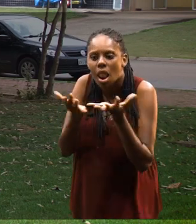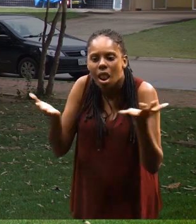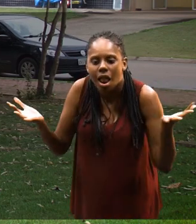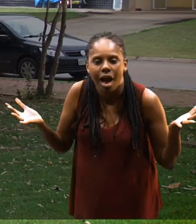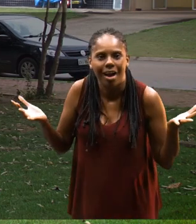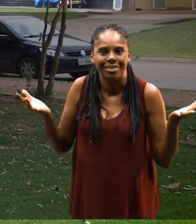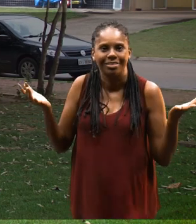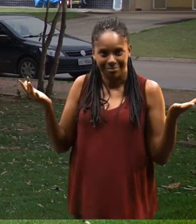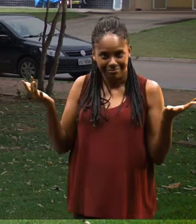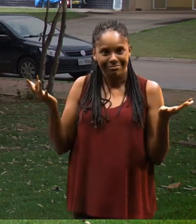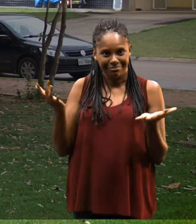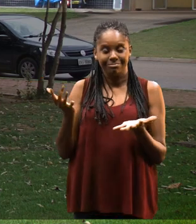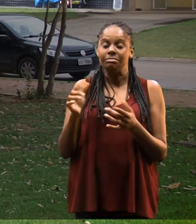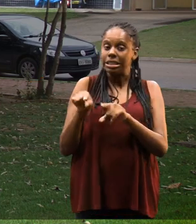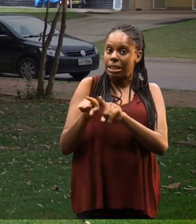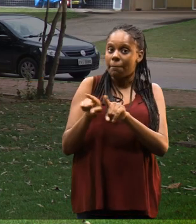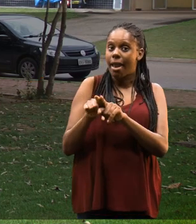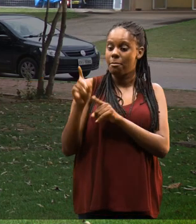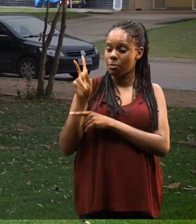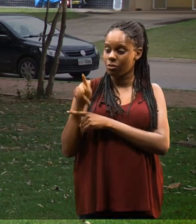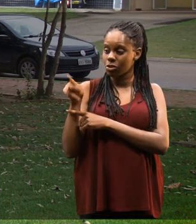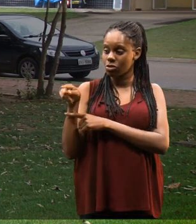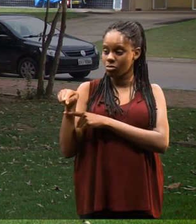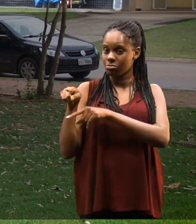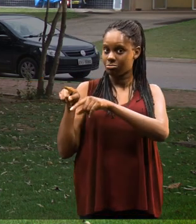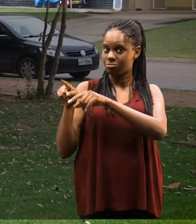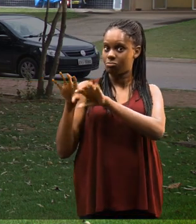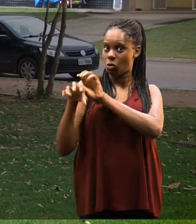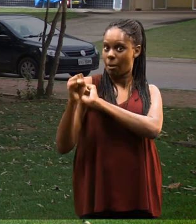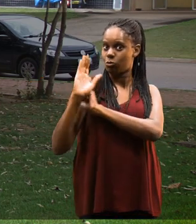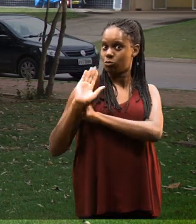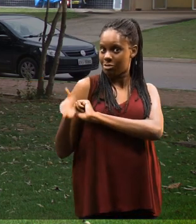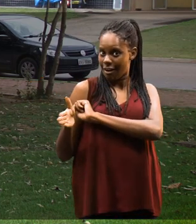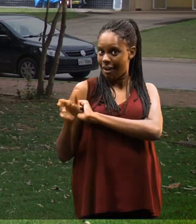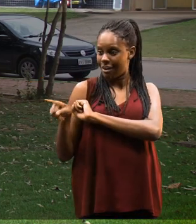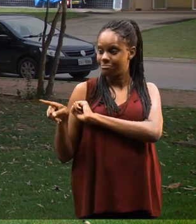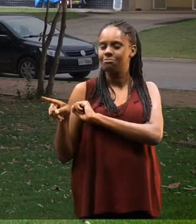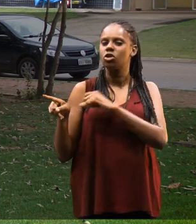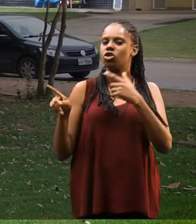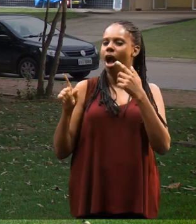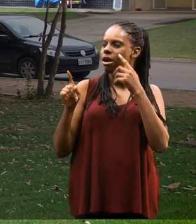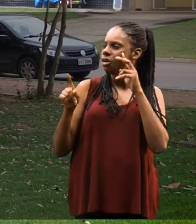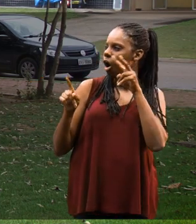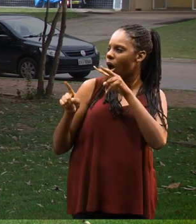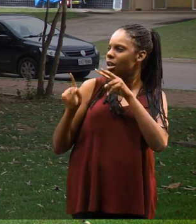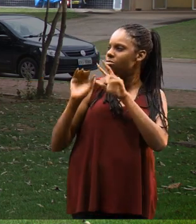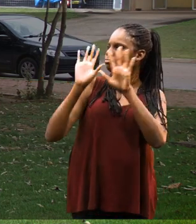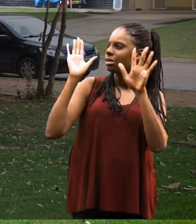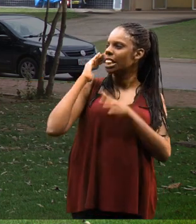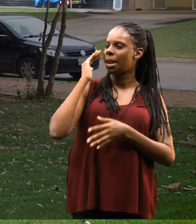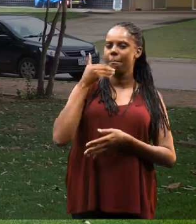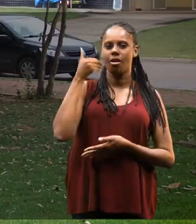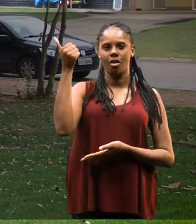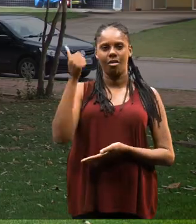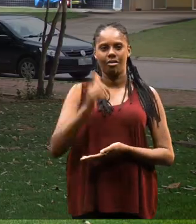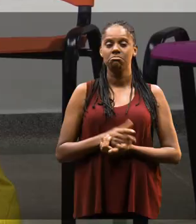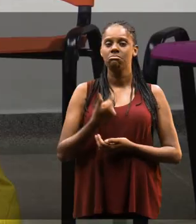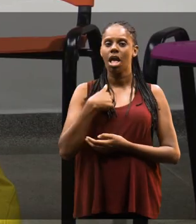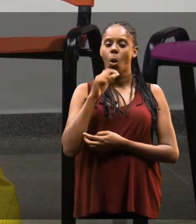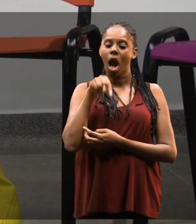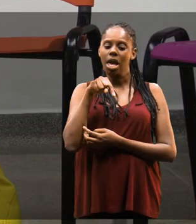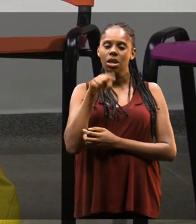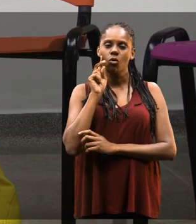noção de tanta coisa que o turismo pode abranger. E tendo professores tão bem formados, a gente pode começar a ter uma noção melhor disso.